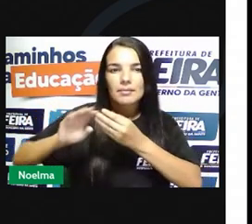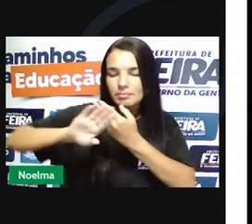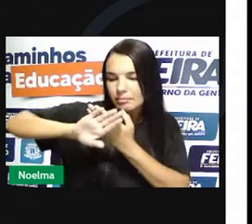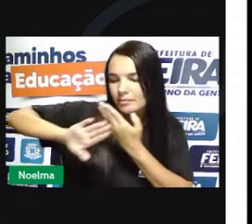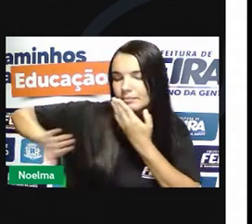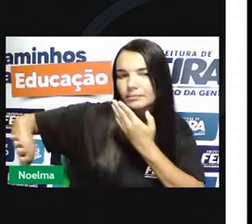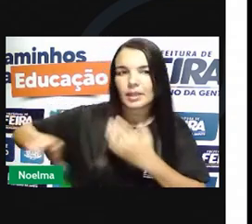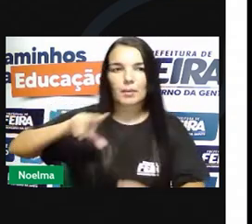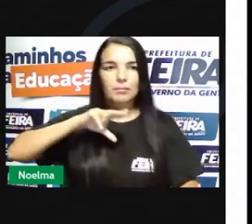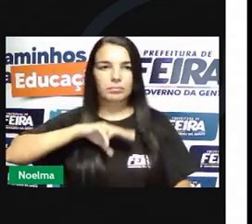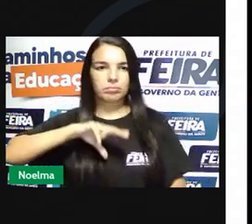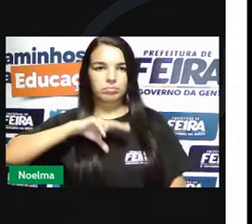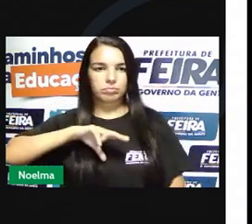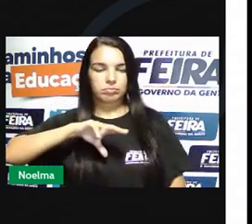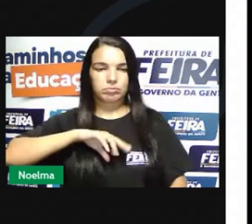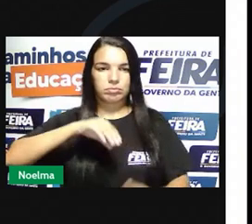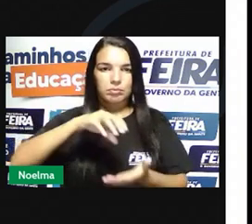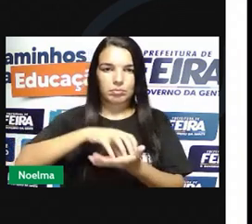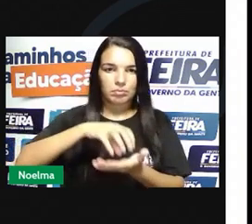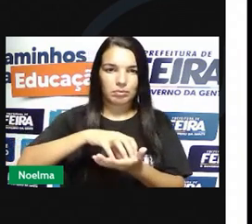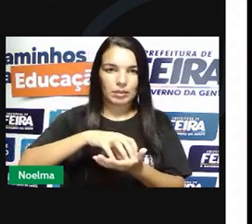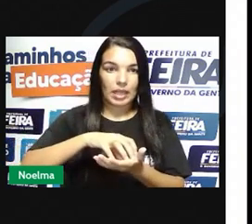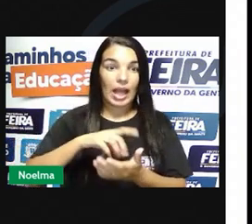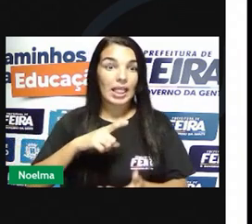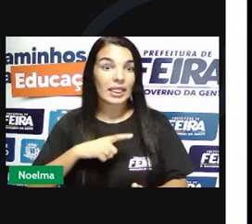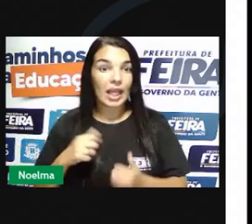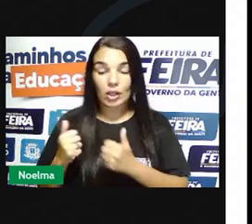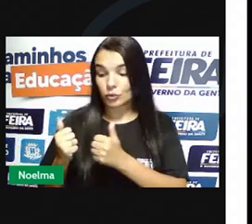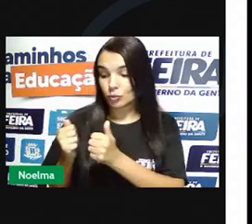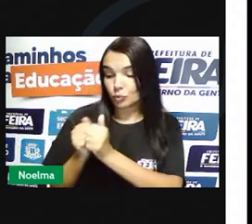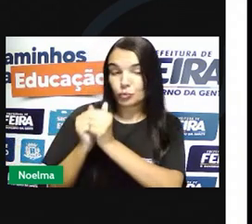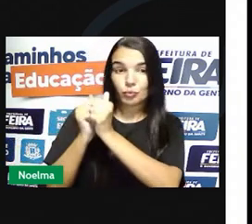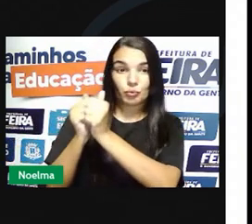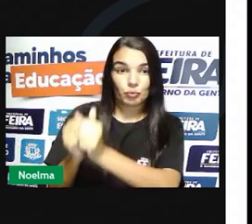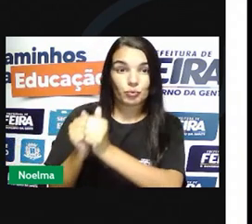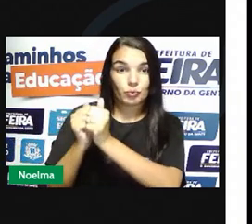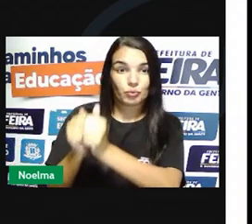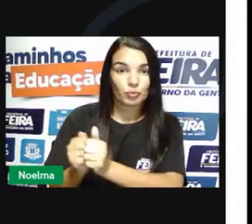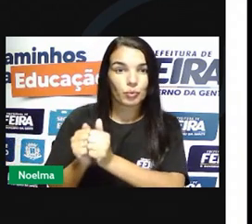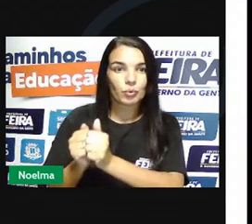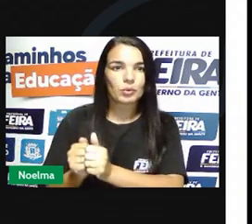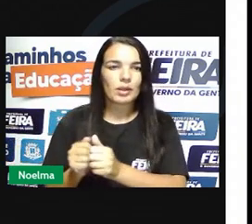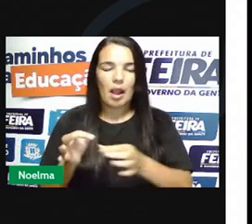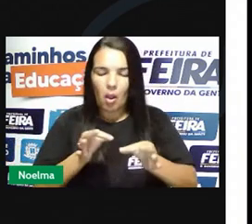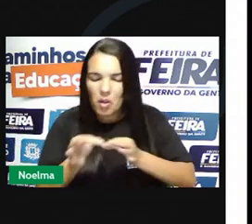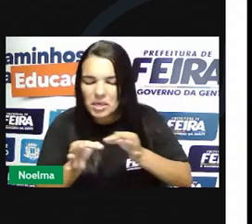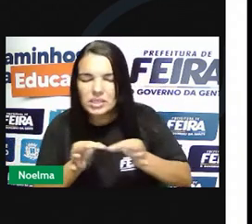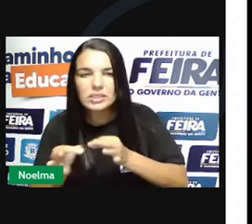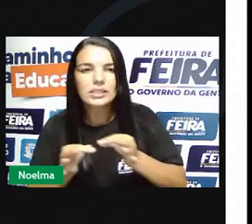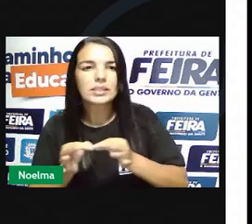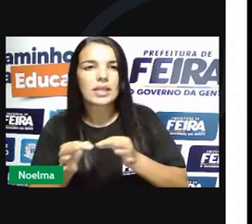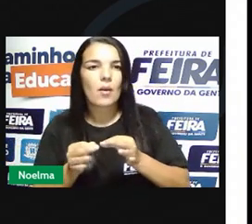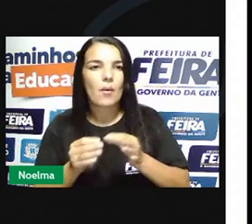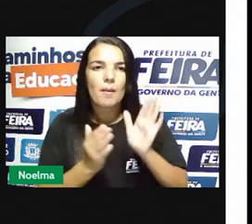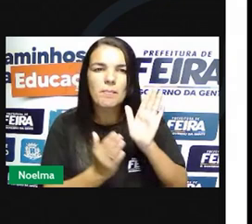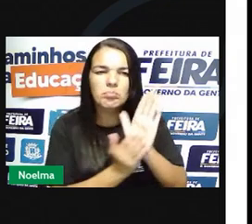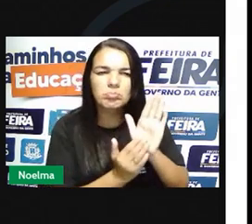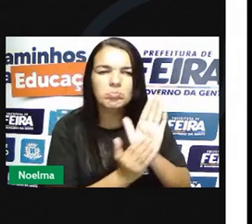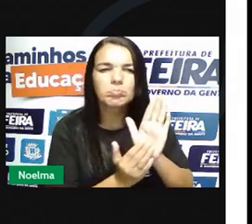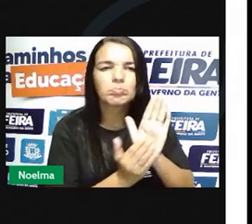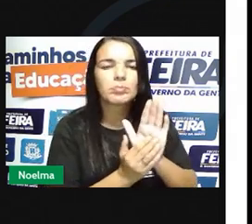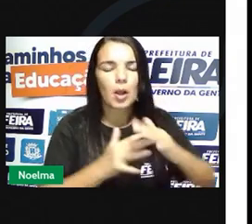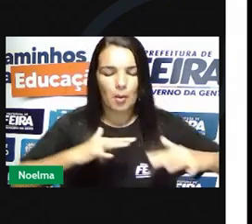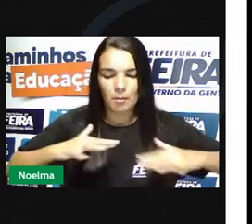ao lado de companheiros idealistas como ele planejou e provocou um